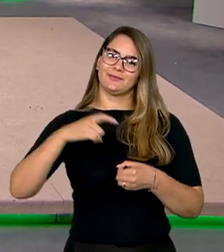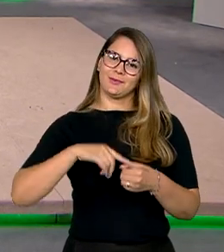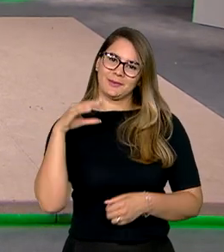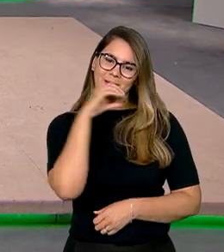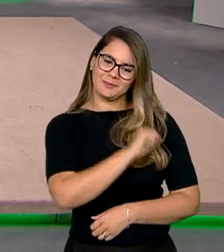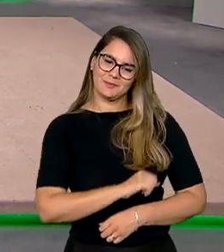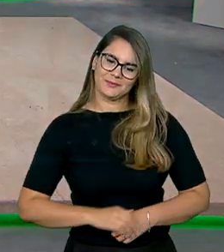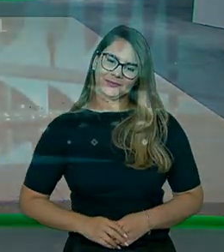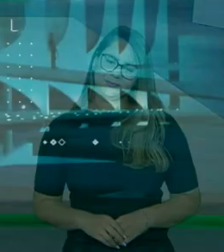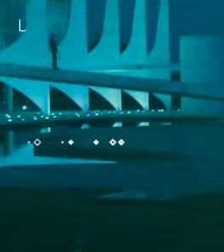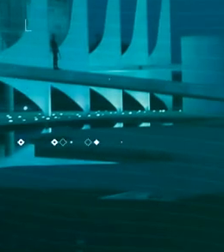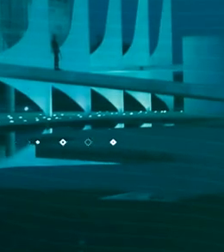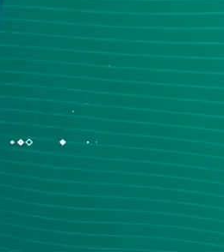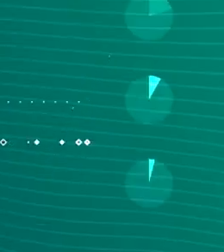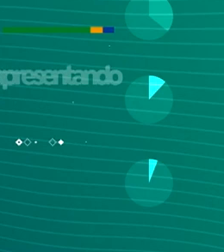já já.